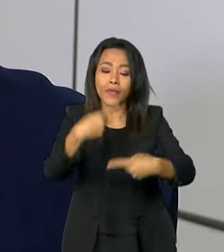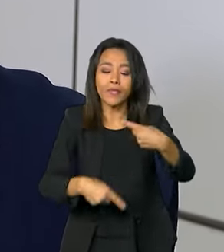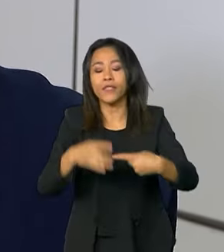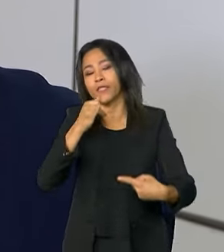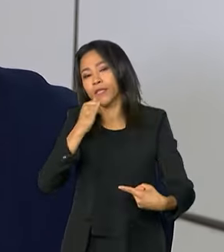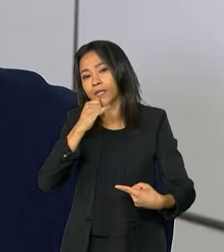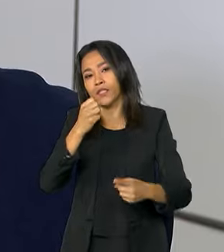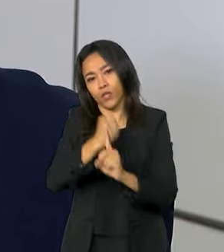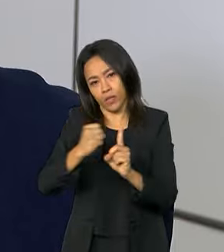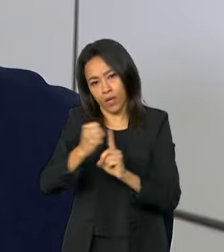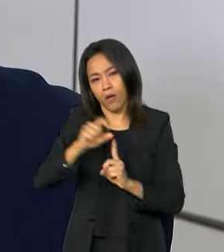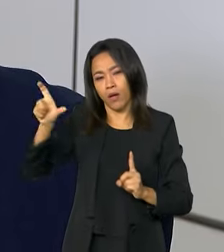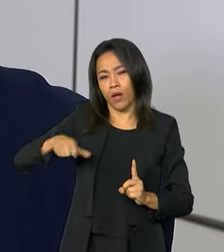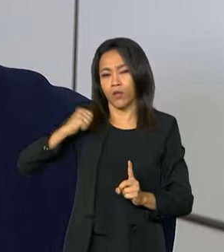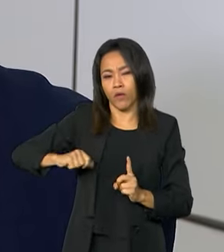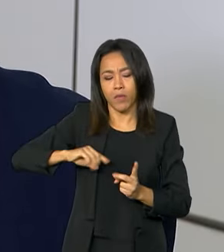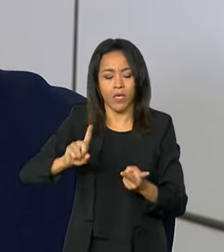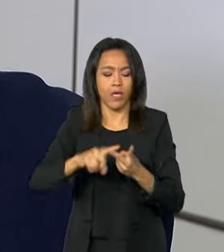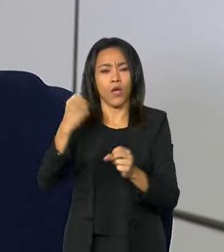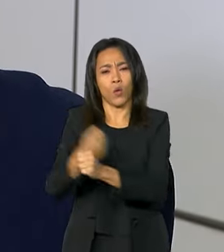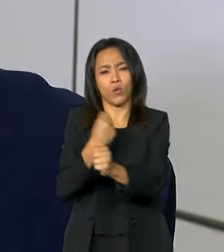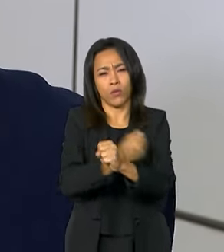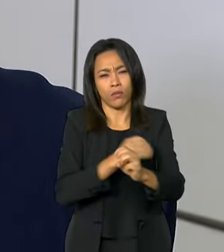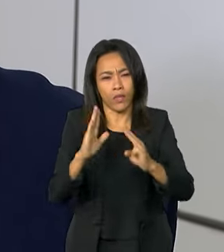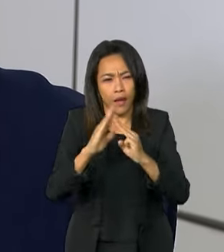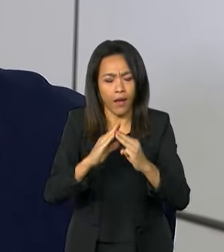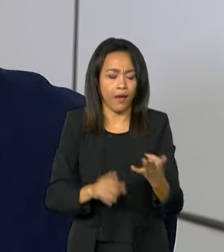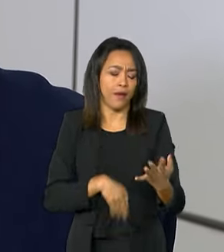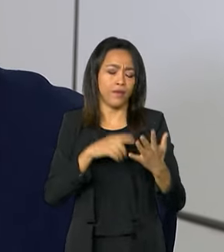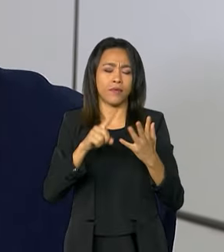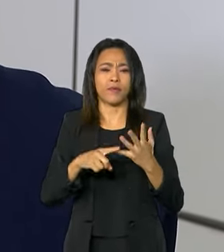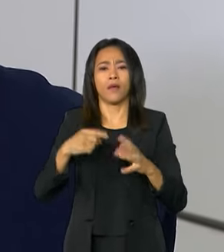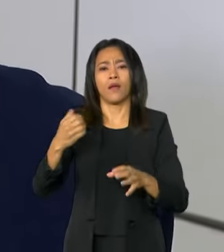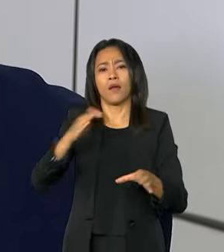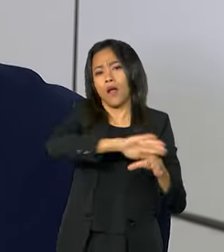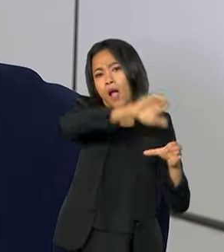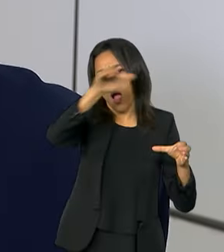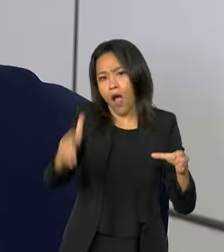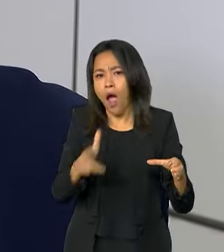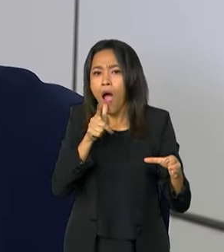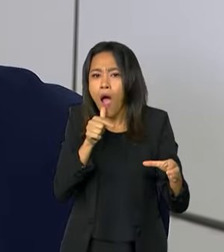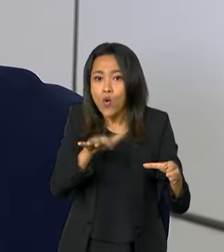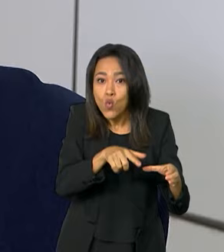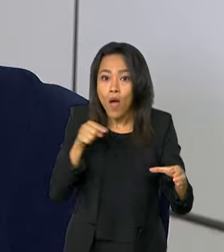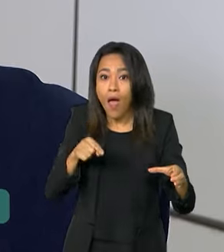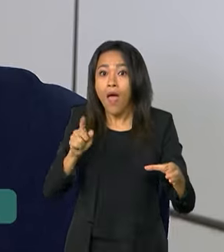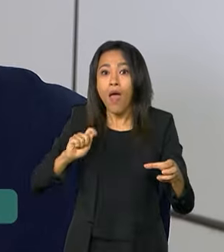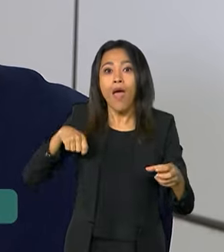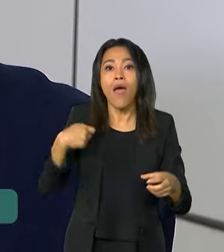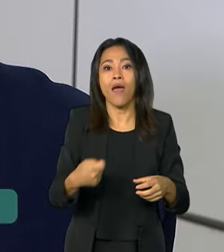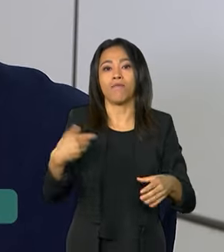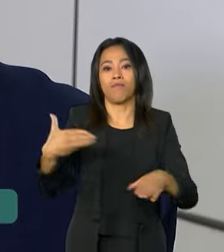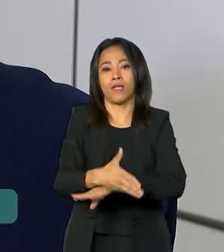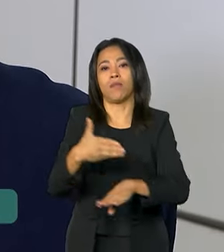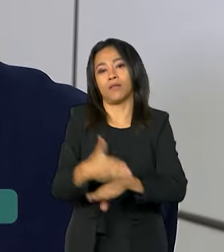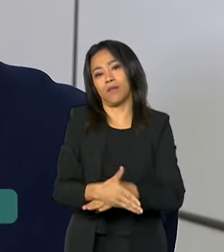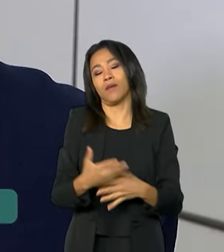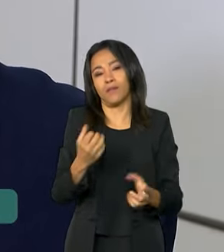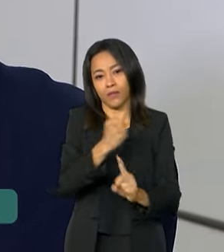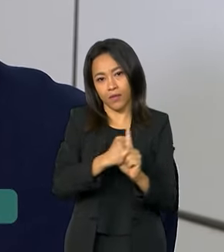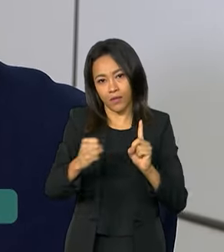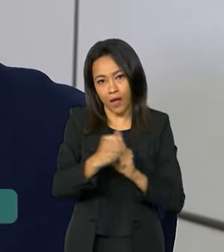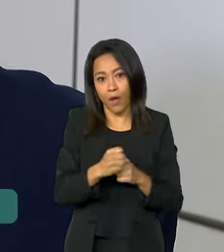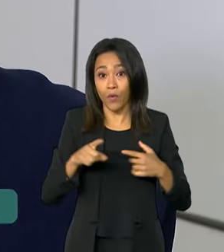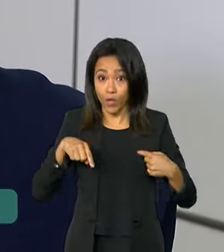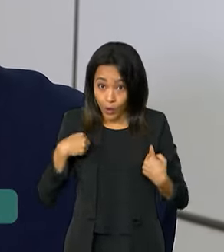como o Bolsa Família, Minha Casa Minha Vida, cisternas no semiárido, nasceram dessa participação. E nós